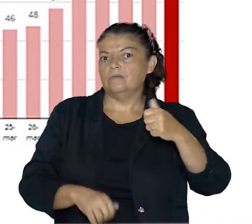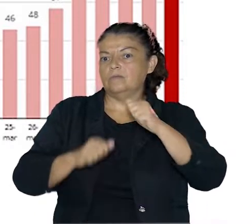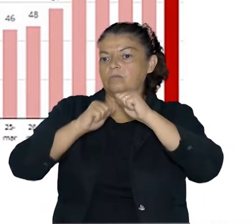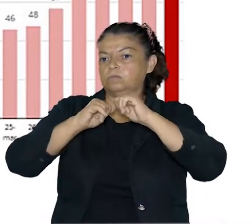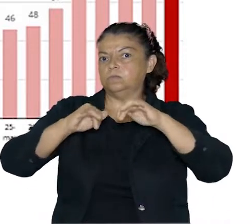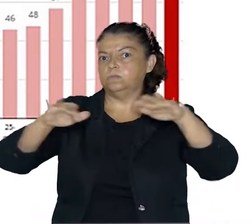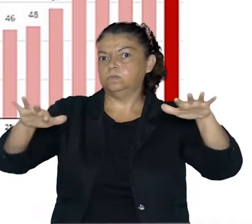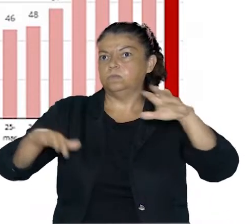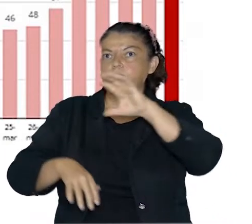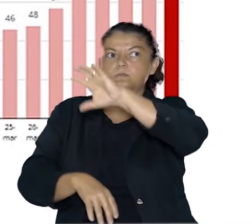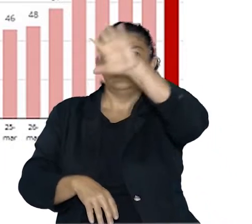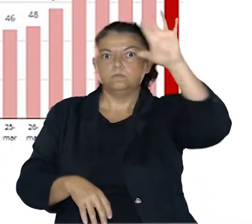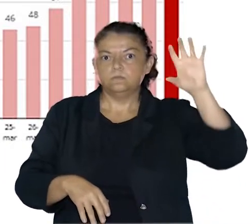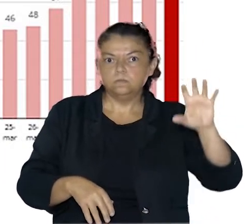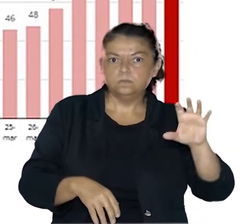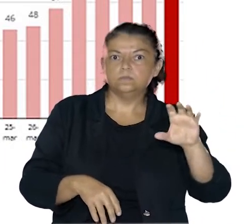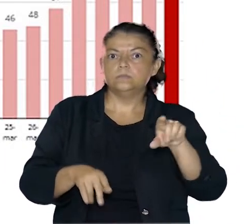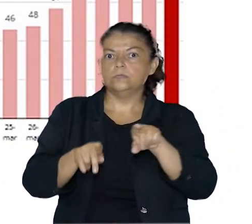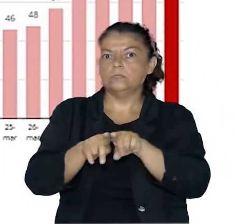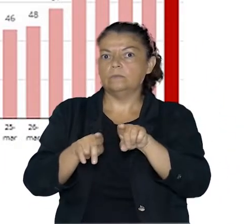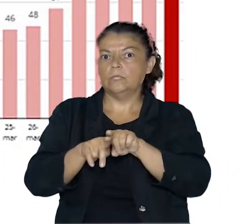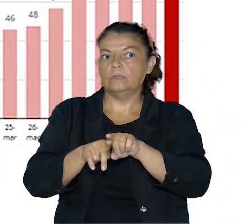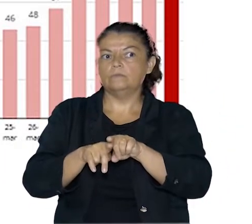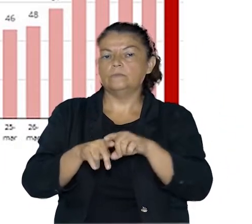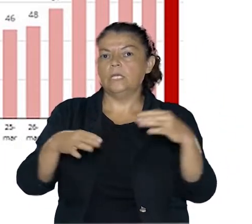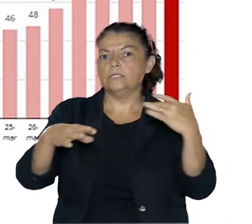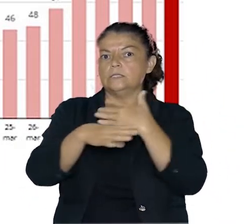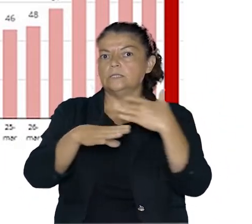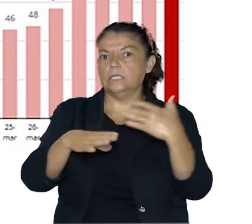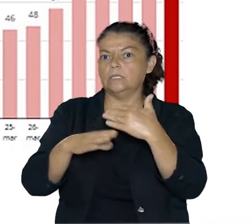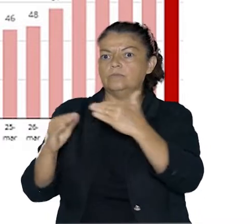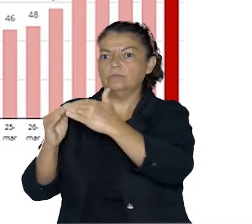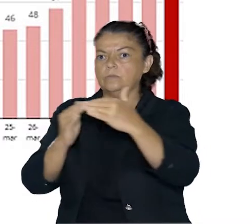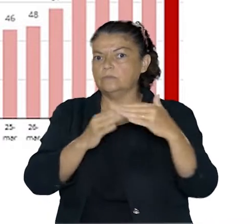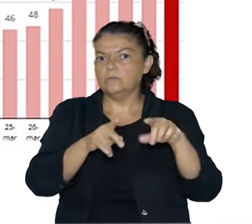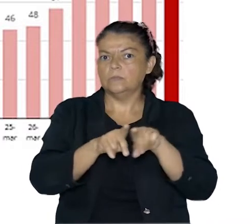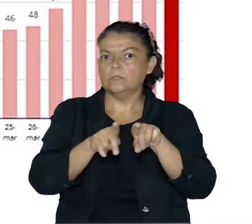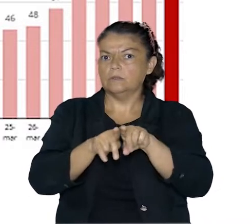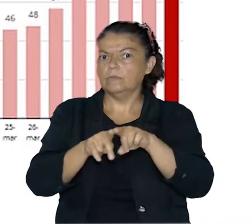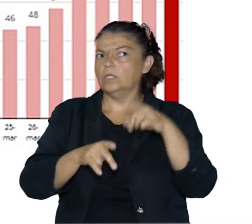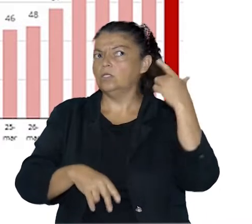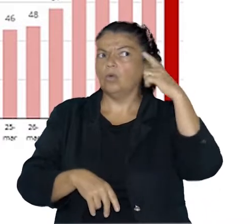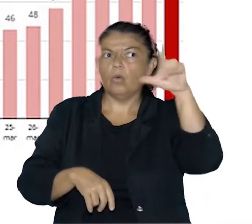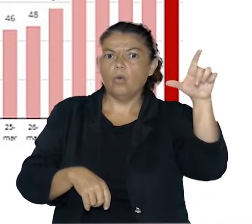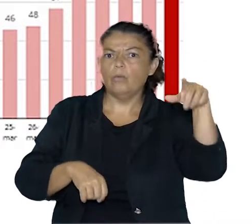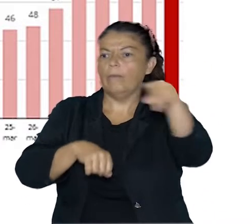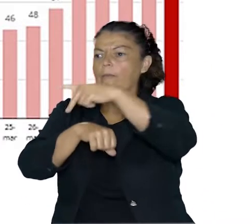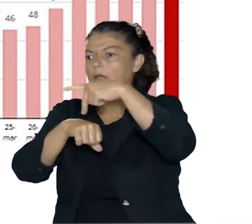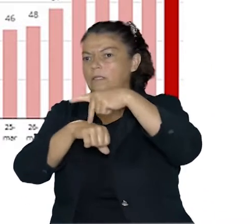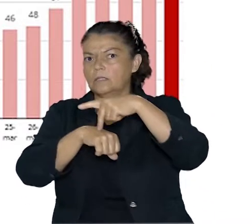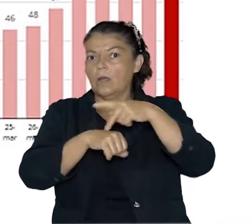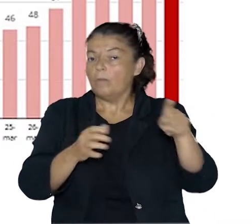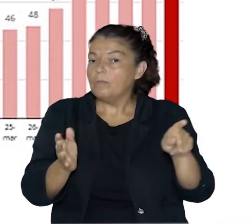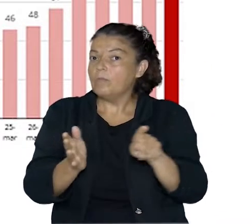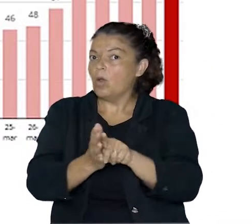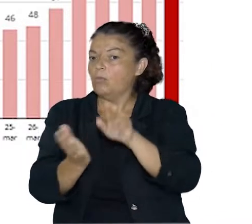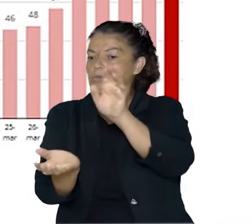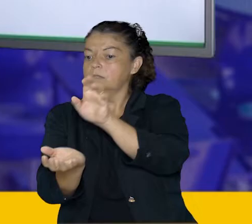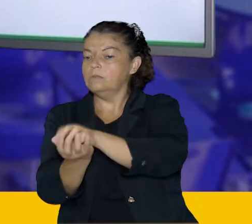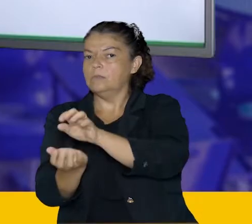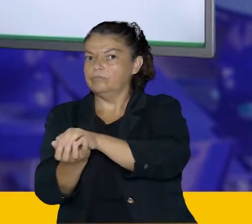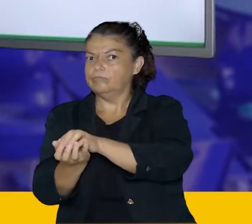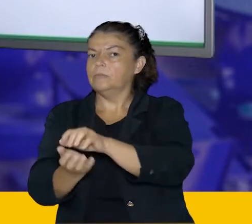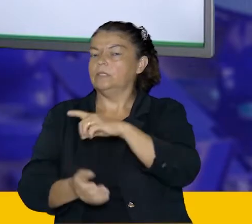distribuídos entre municípios e os outros 5 provém de outros estados, de outros países. Então de Pernambuco mesmo,